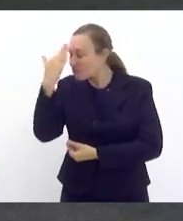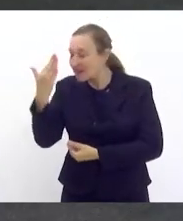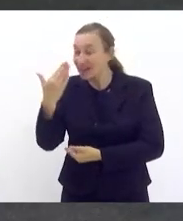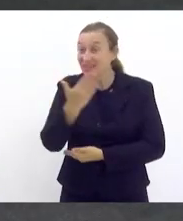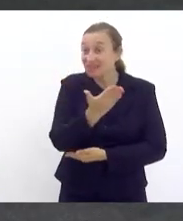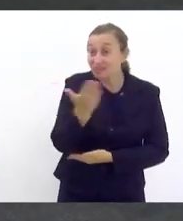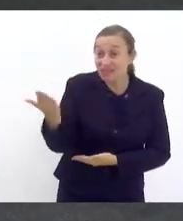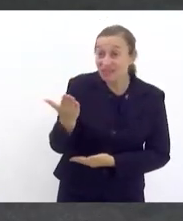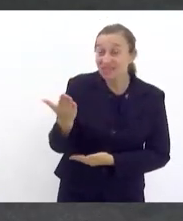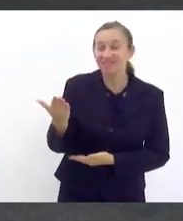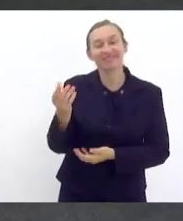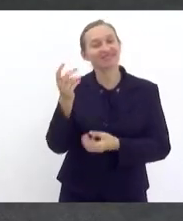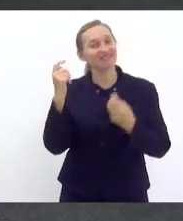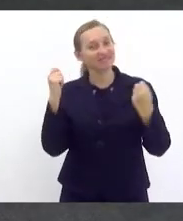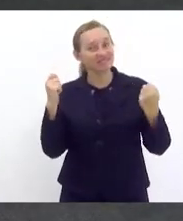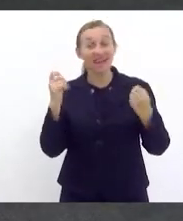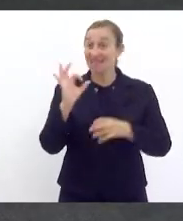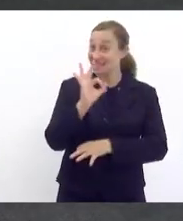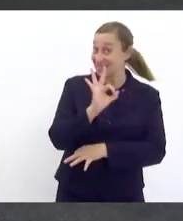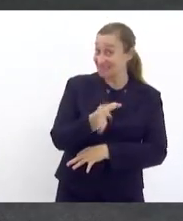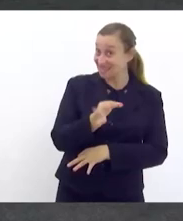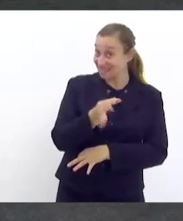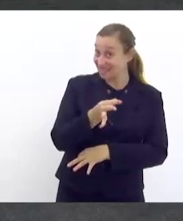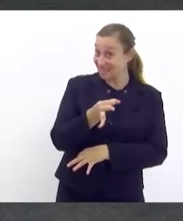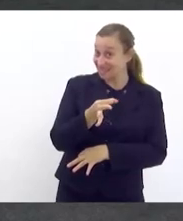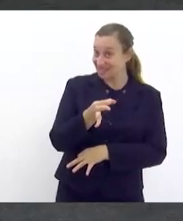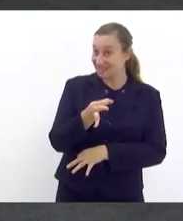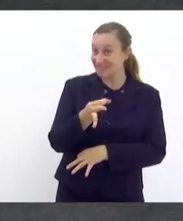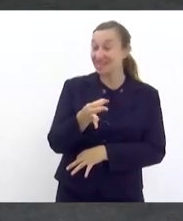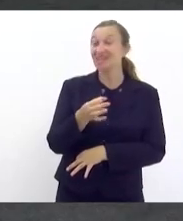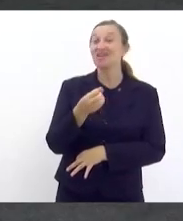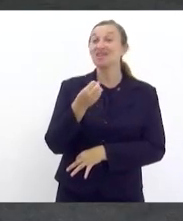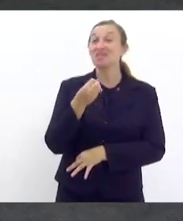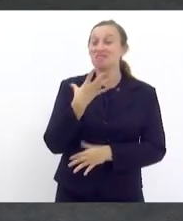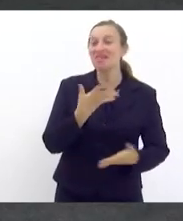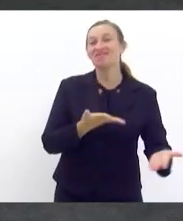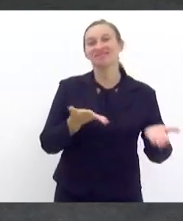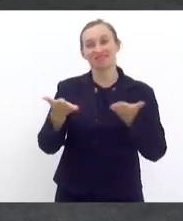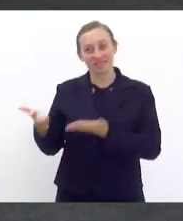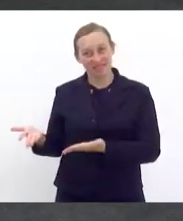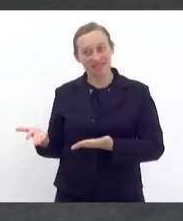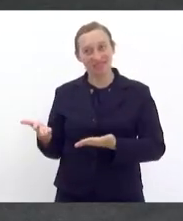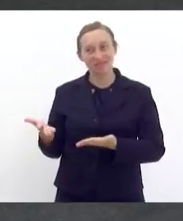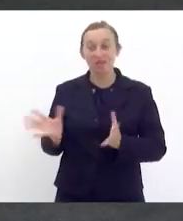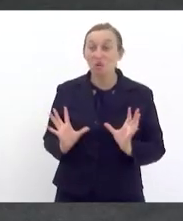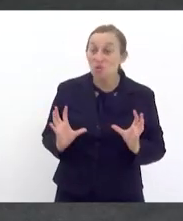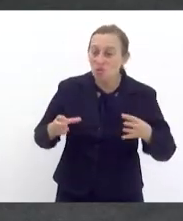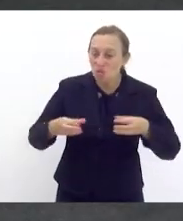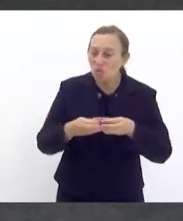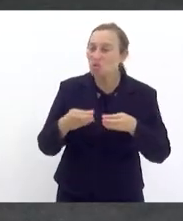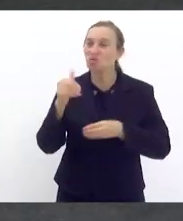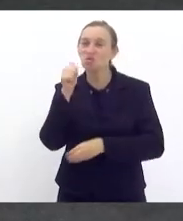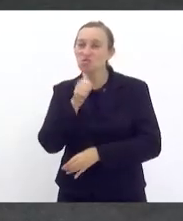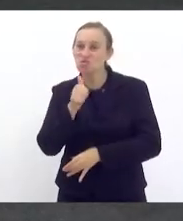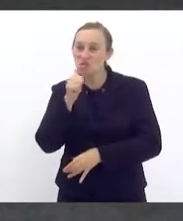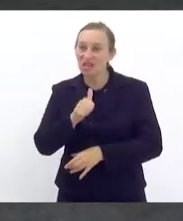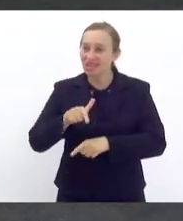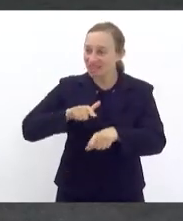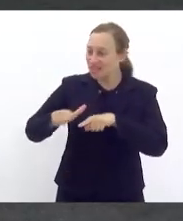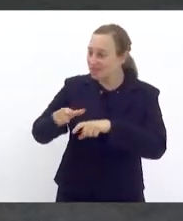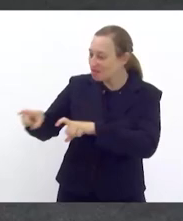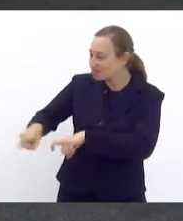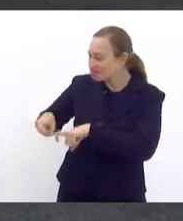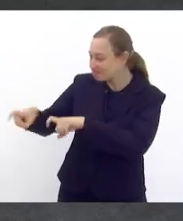todos e espero que isso, tenho certeza, que vai ser muito bem recebido por um conjunto de mulheres que atuam na